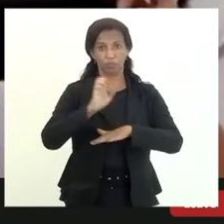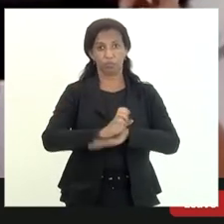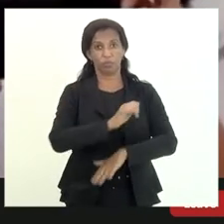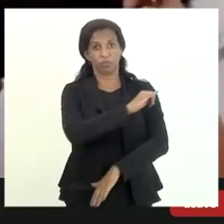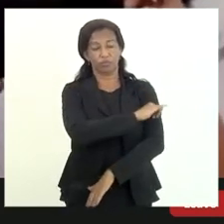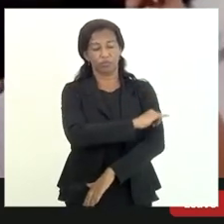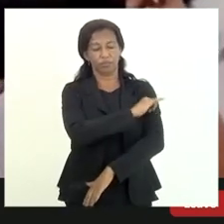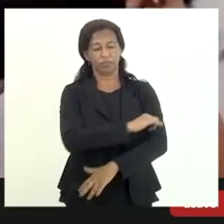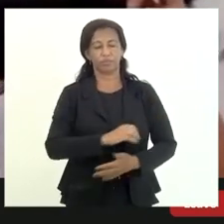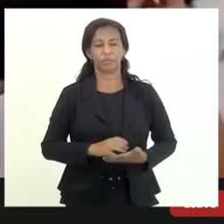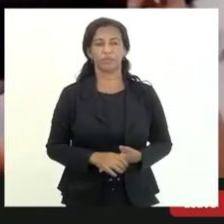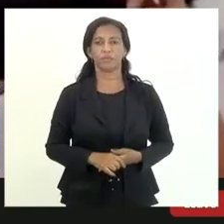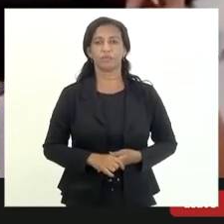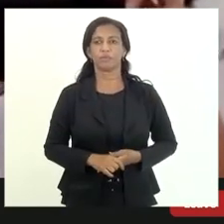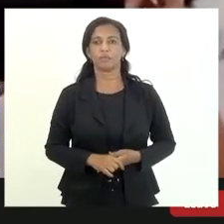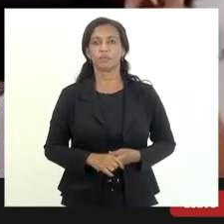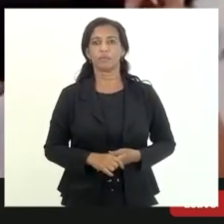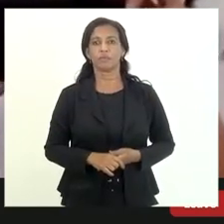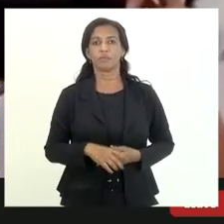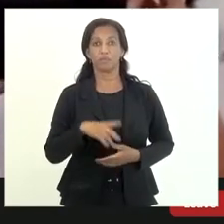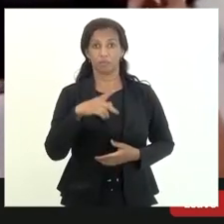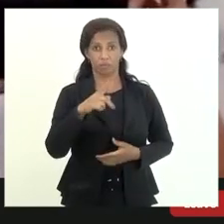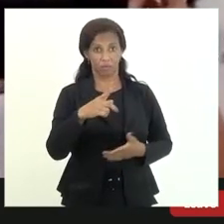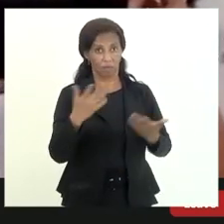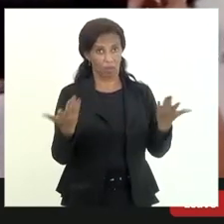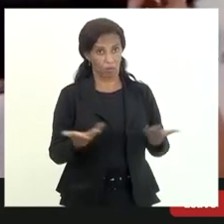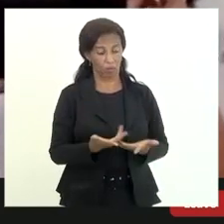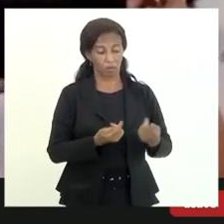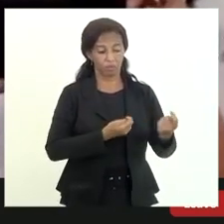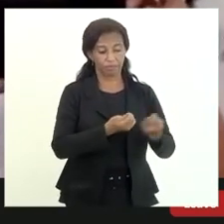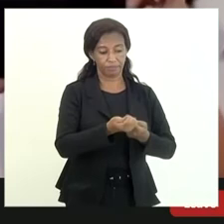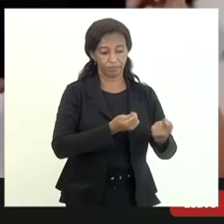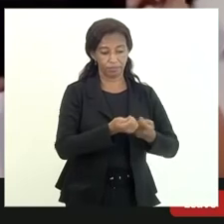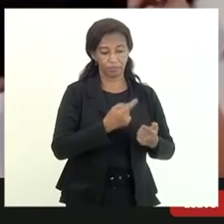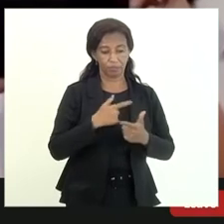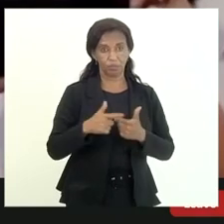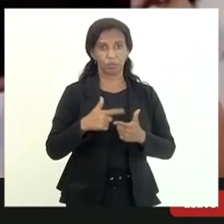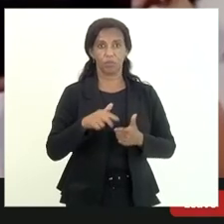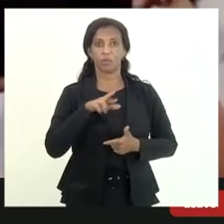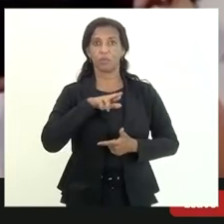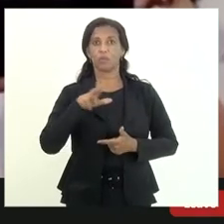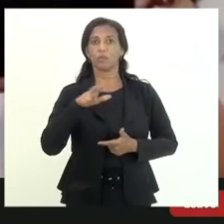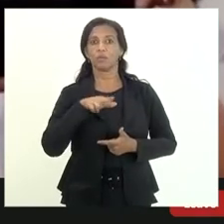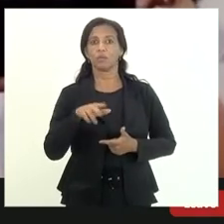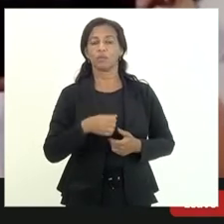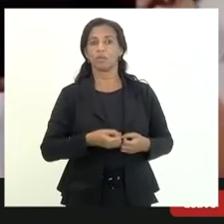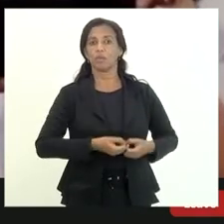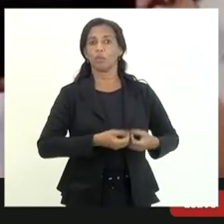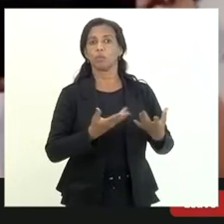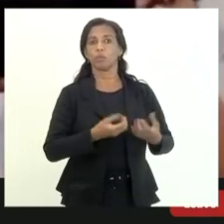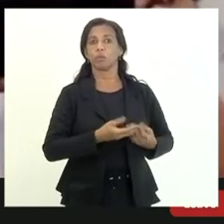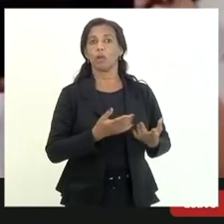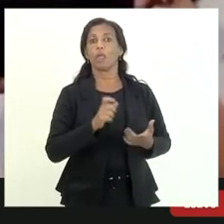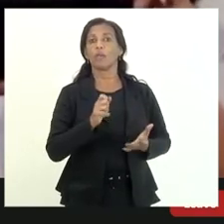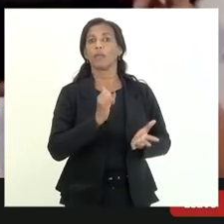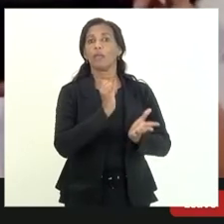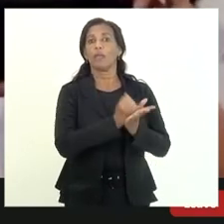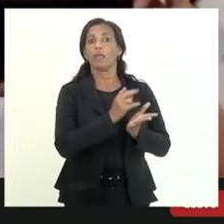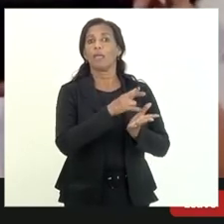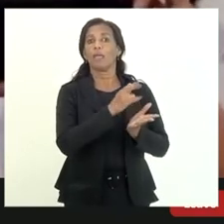Rio de Janeiro na sua situação econômica o problema não é de despesas e sim de receita